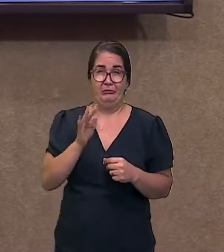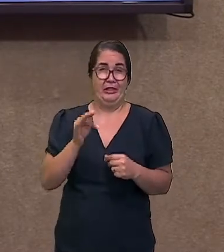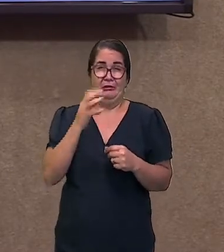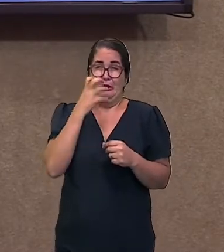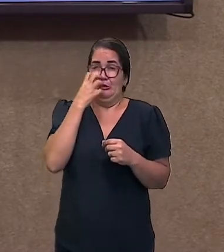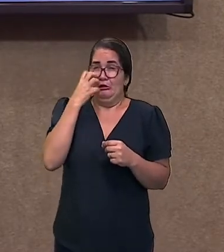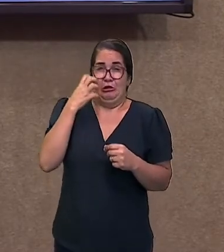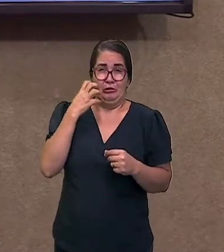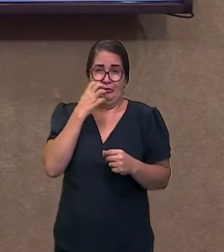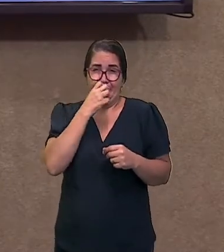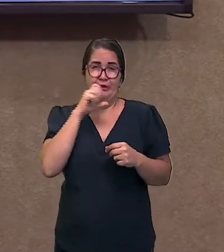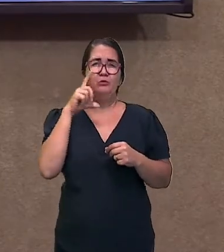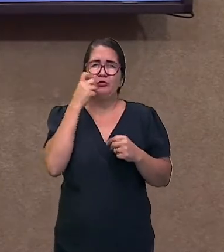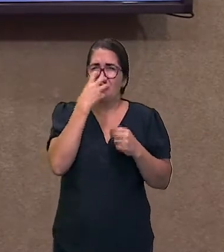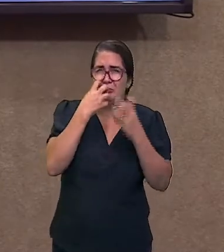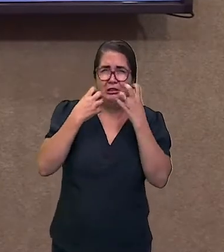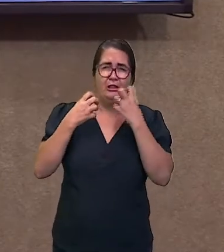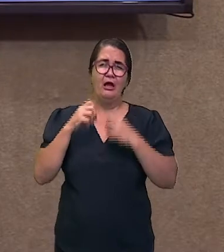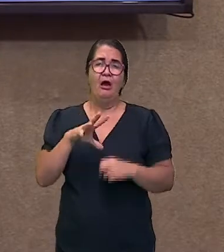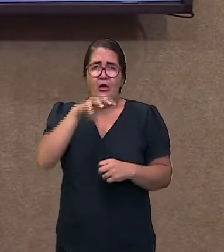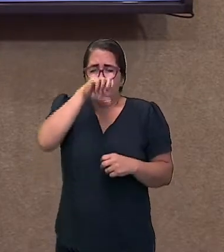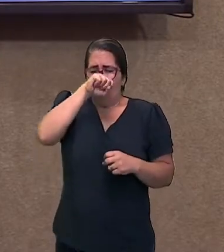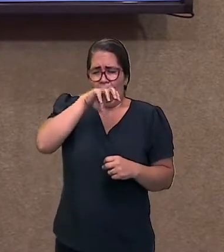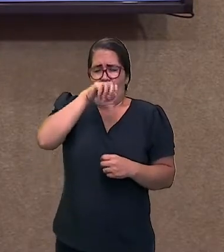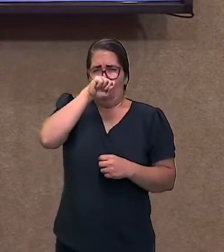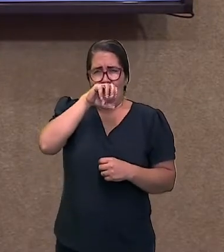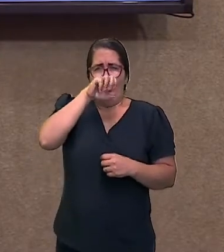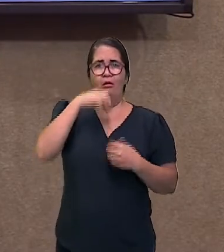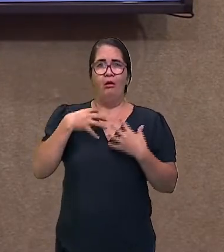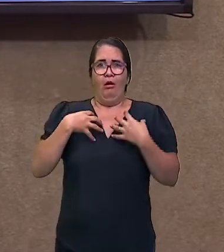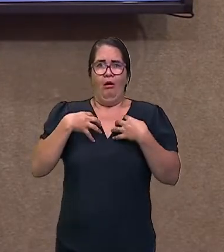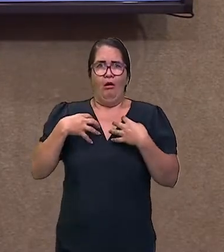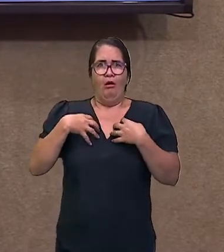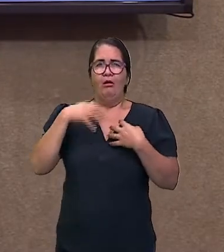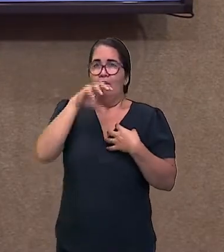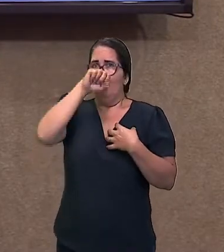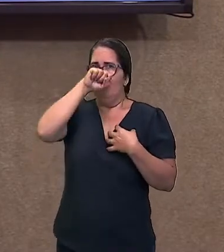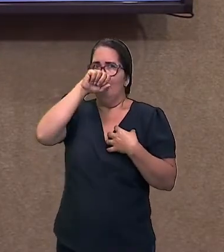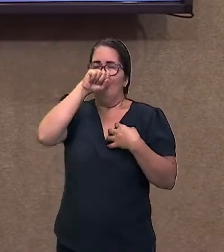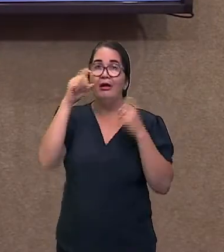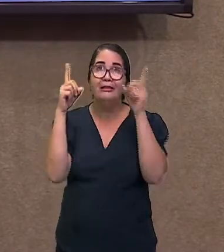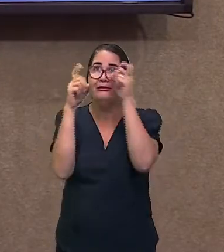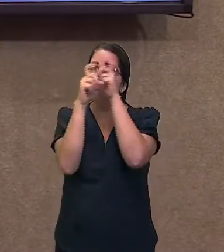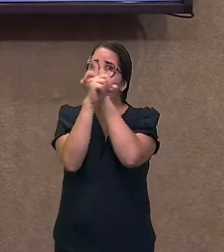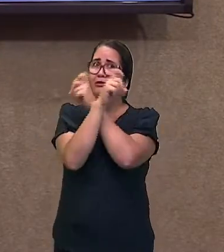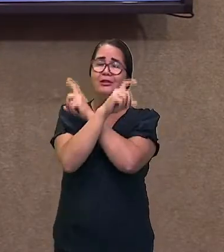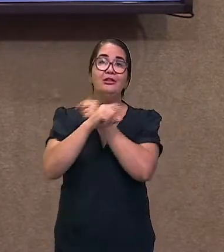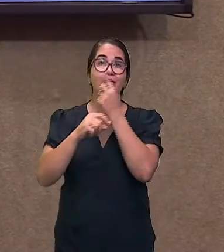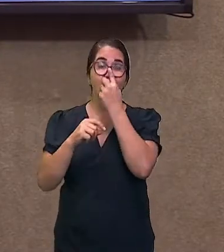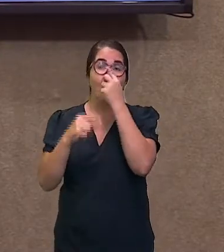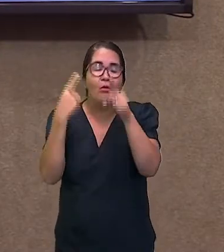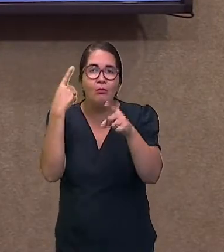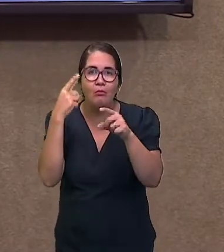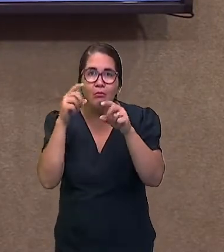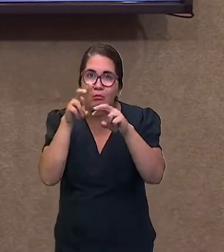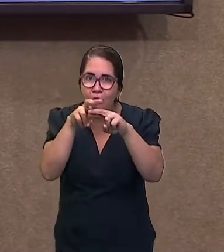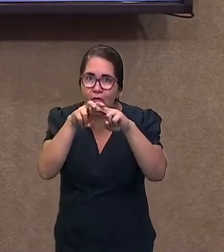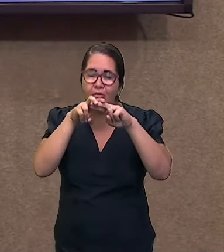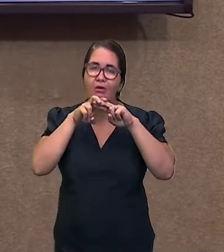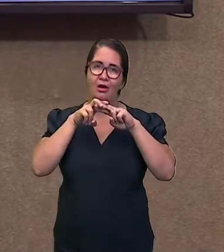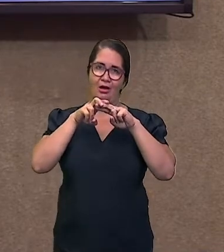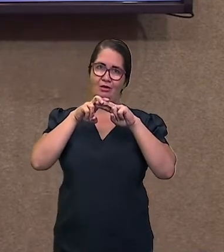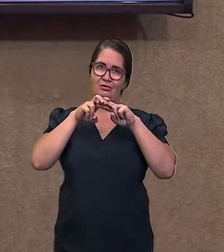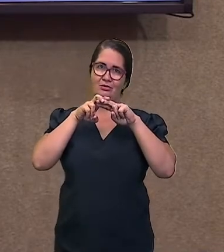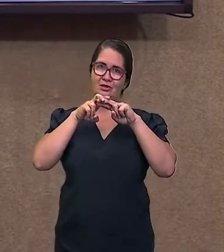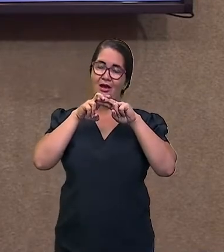Ai, meu Deus, tá muito difícil respirar. Por que que fica ali difícil respirar? Muitas vezes, a umidade desse ar não